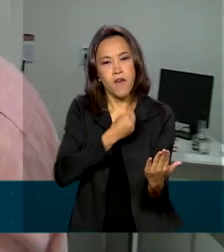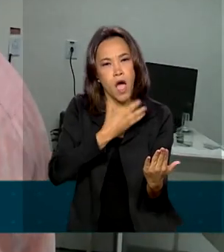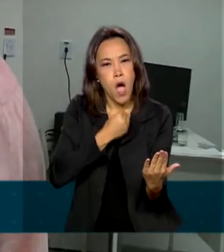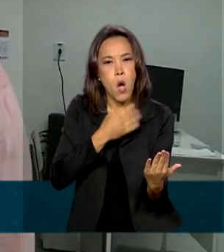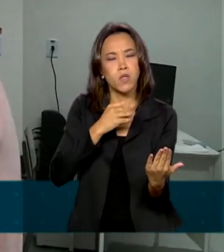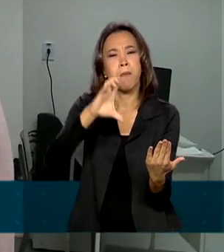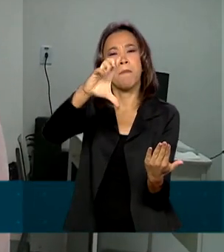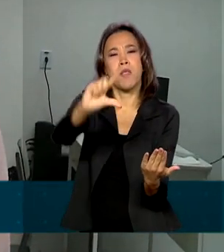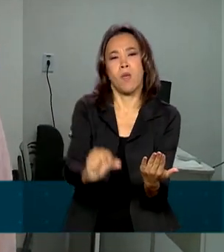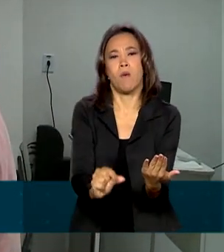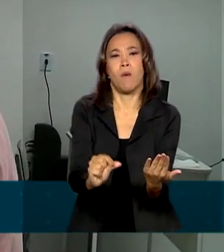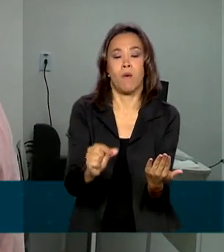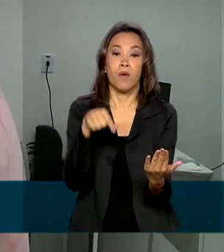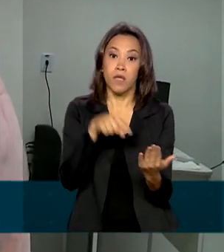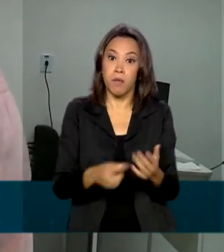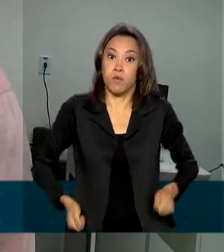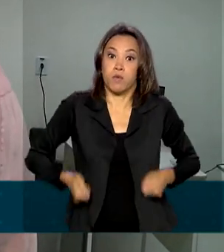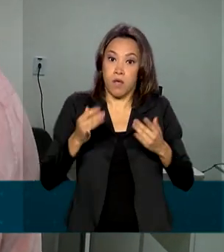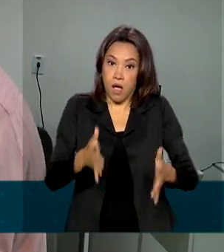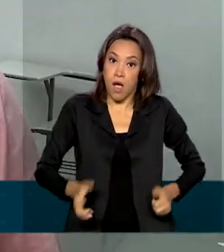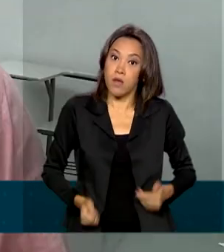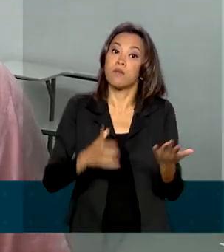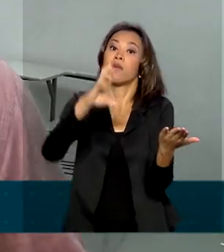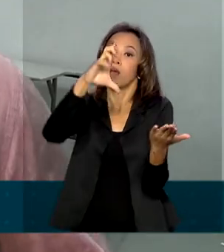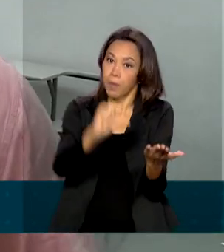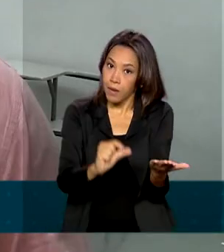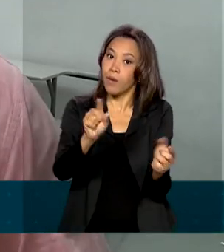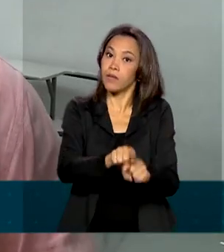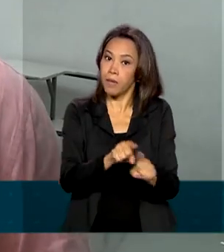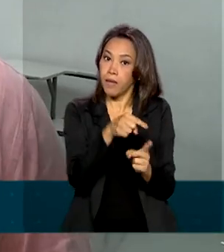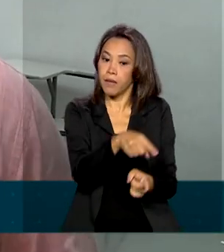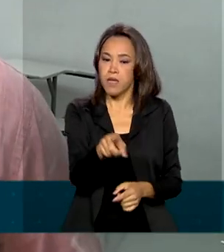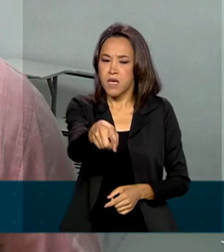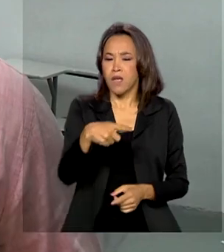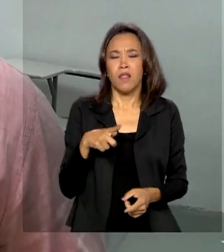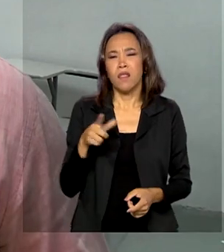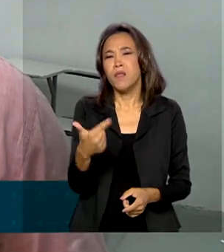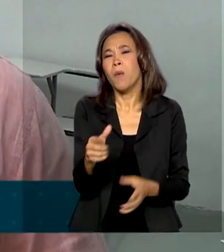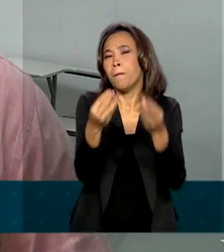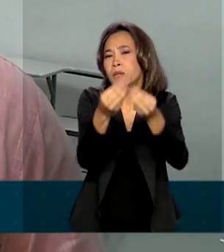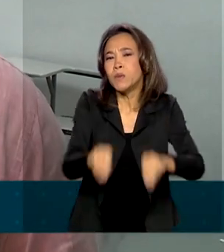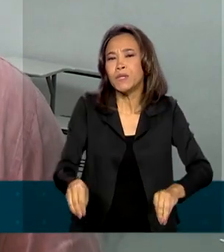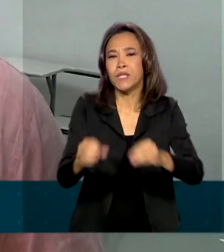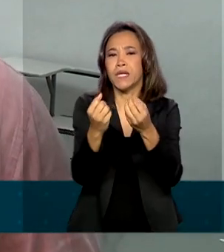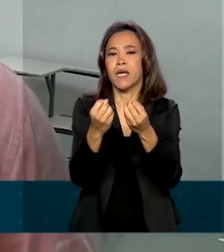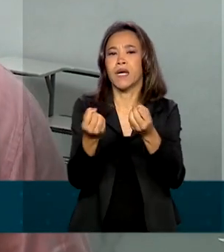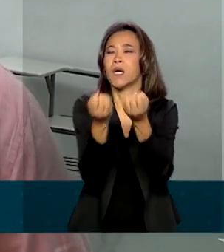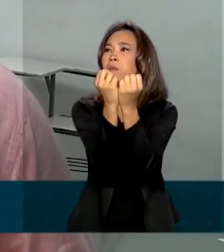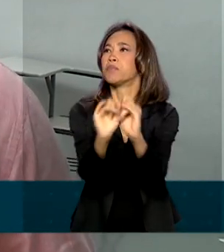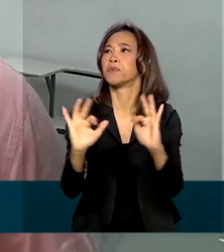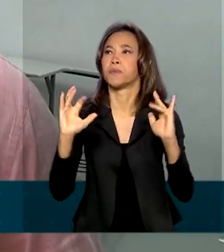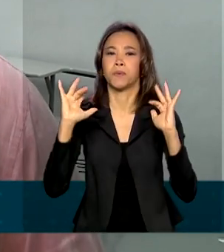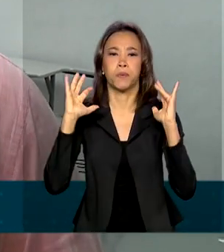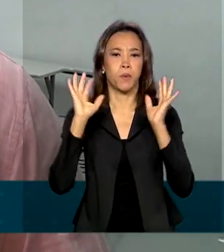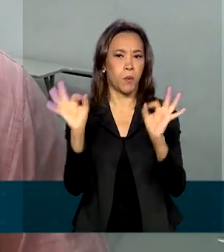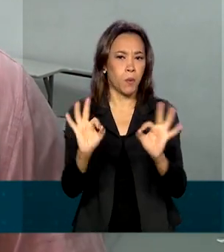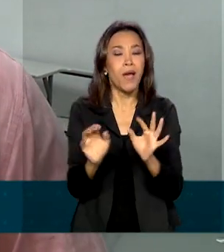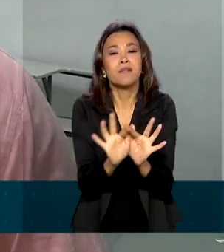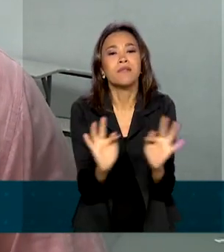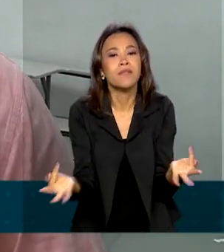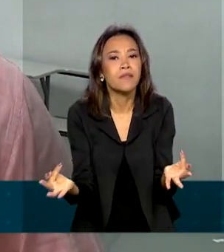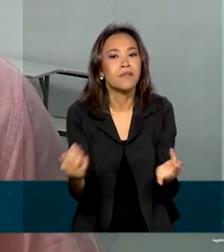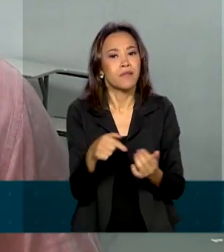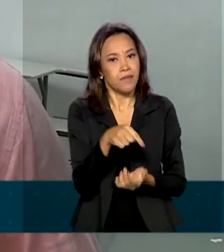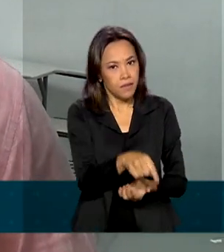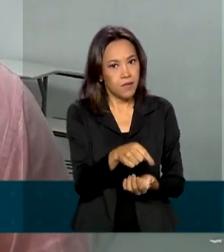é menor e o custo para aplicar a prova diminui. Ele não agride o meio ambiente, é uma aplicação mais rápida, teoricamente mais simples